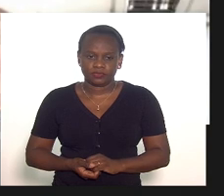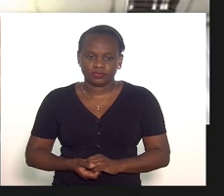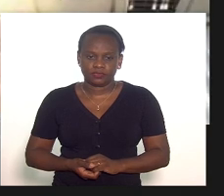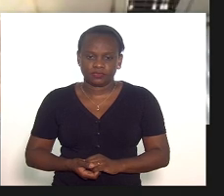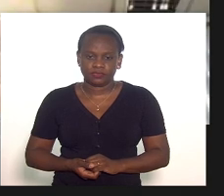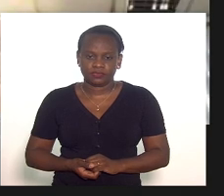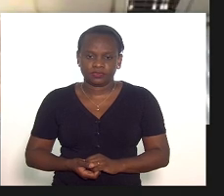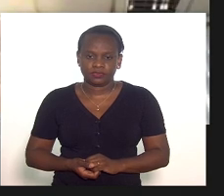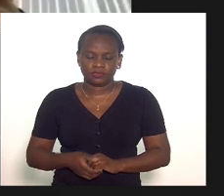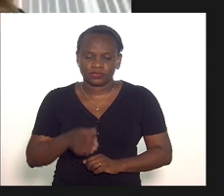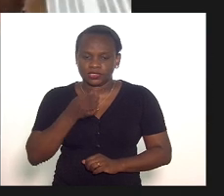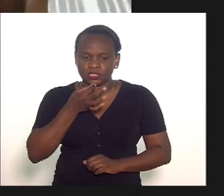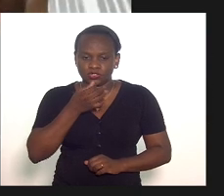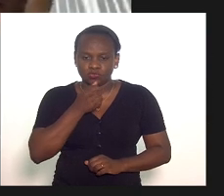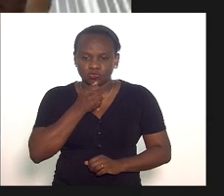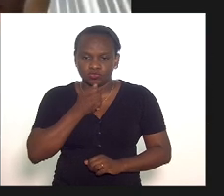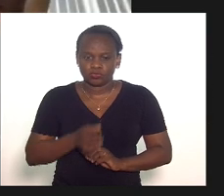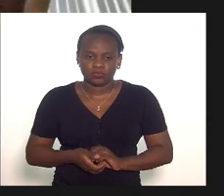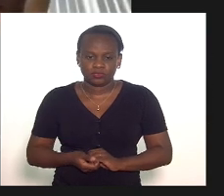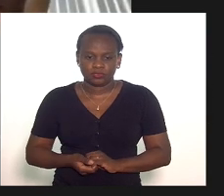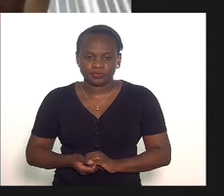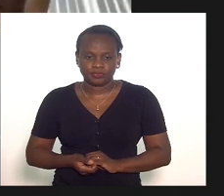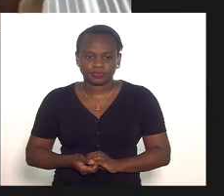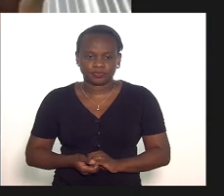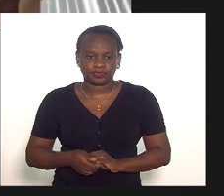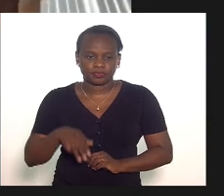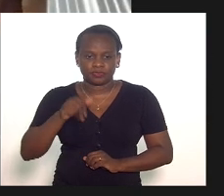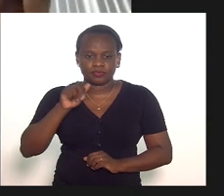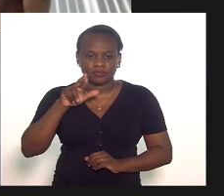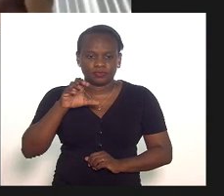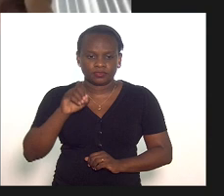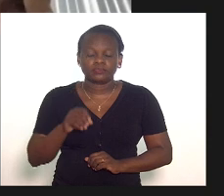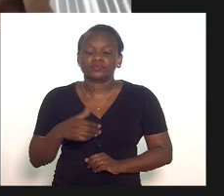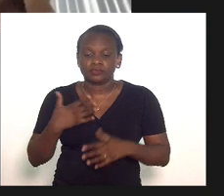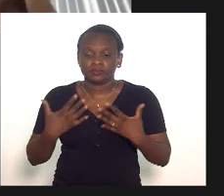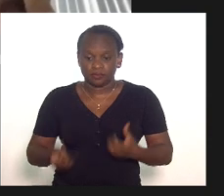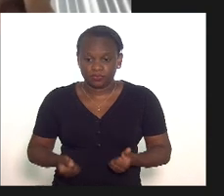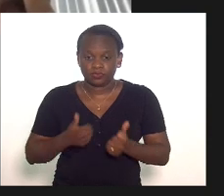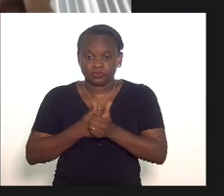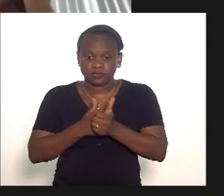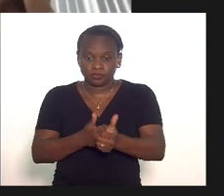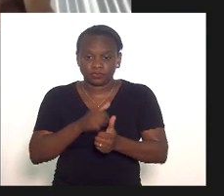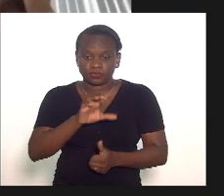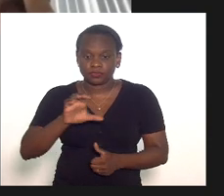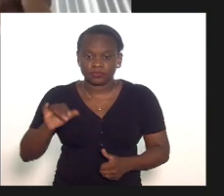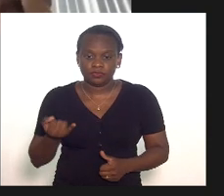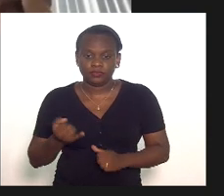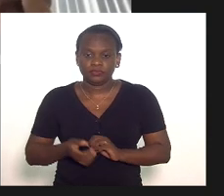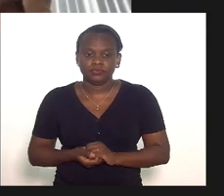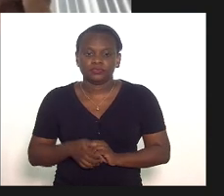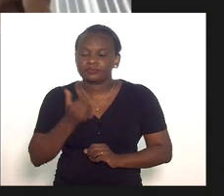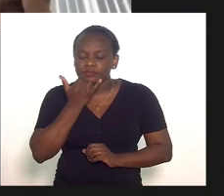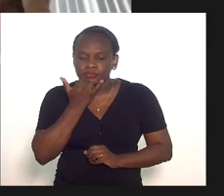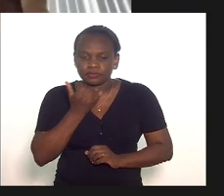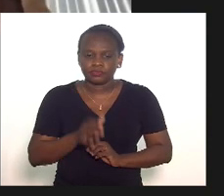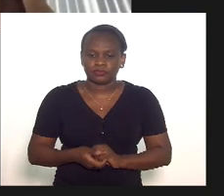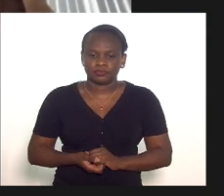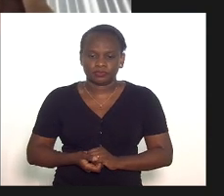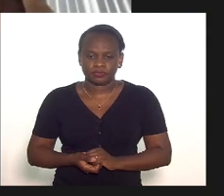sem som Márcio deputado Márcio Pacheco favorável acompanhando a CCJ presidente perdão